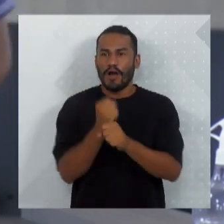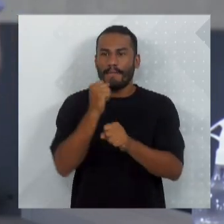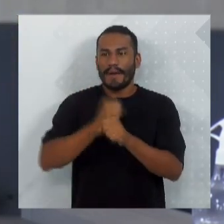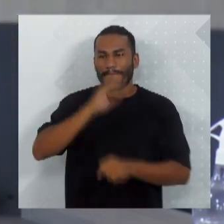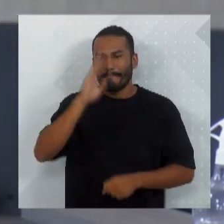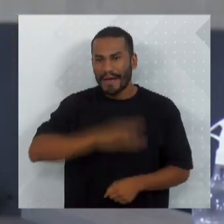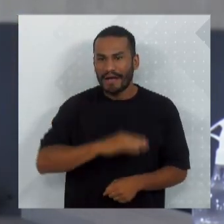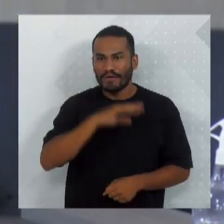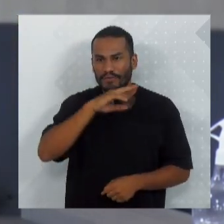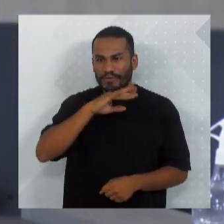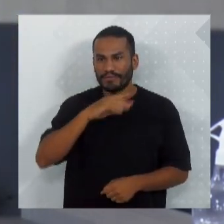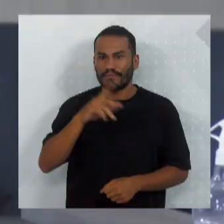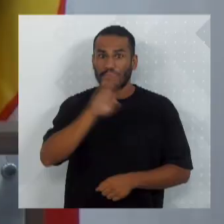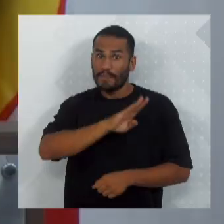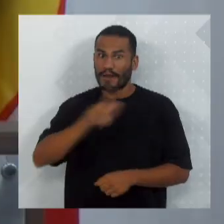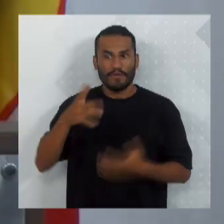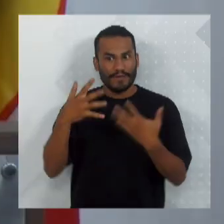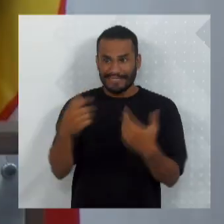Blumenau não aceita.